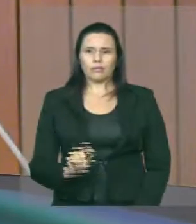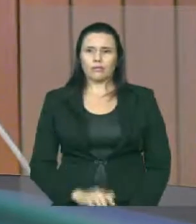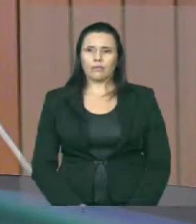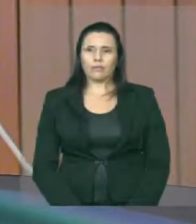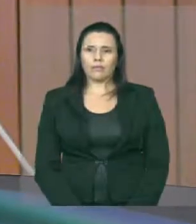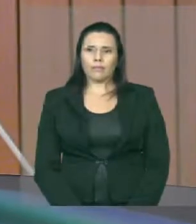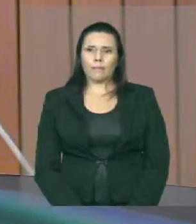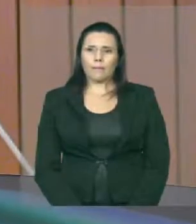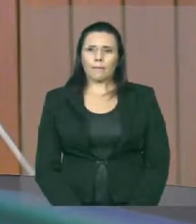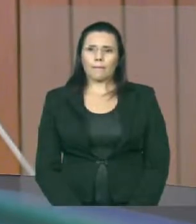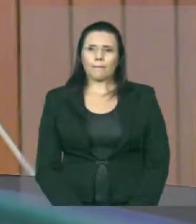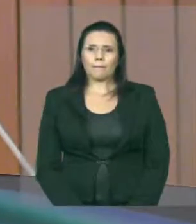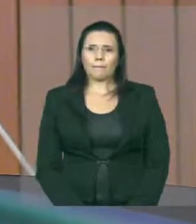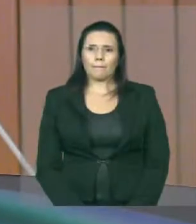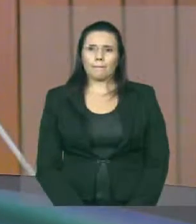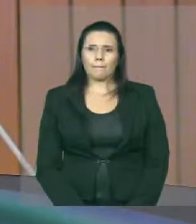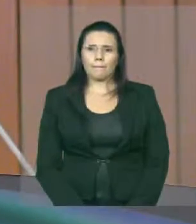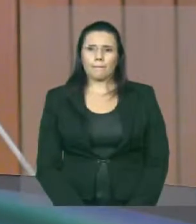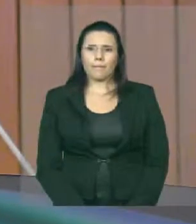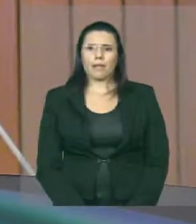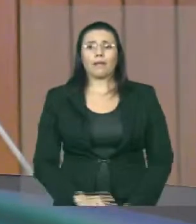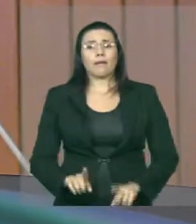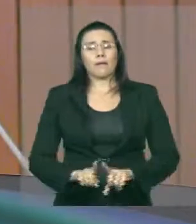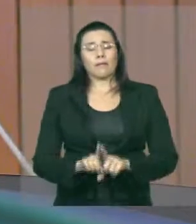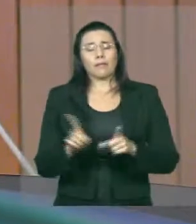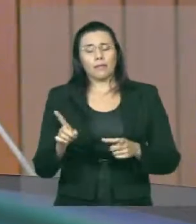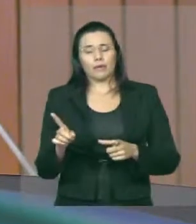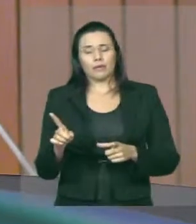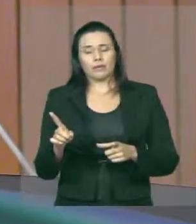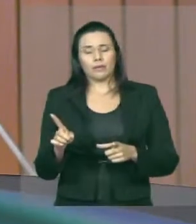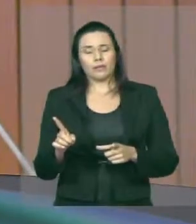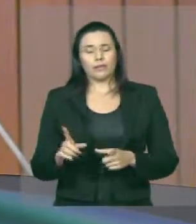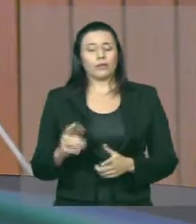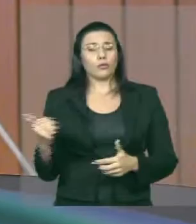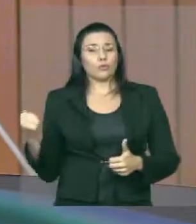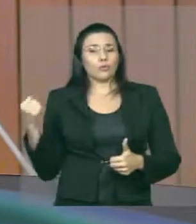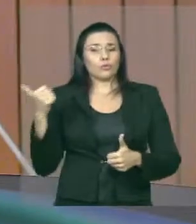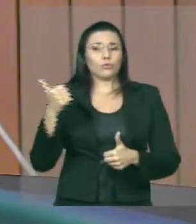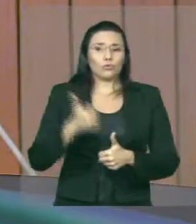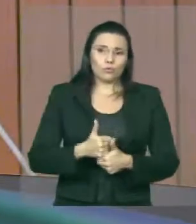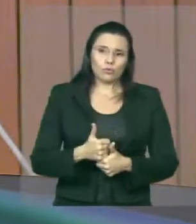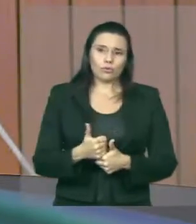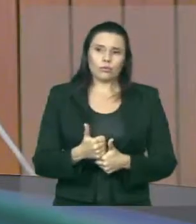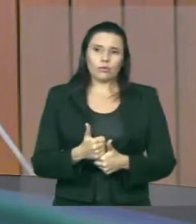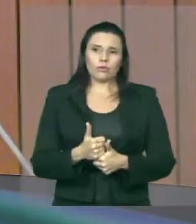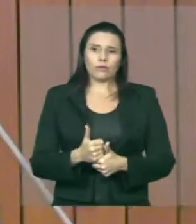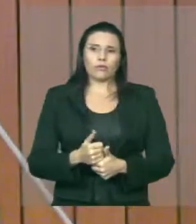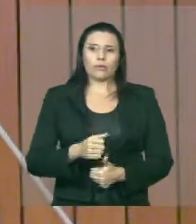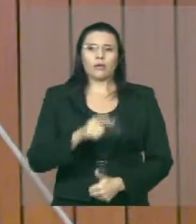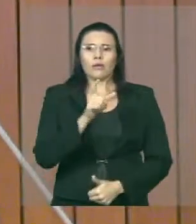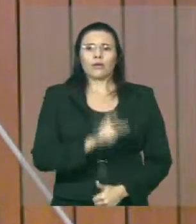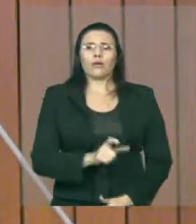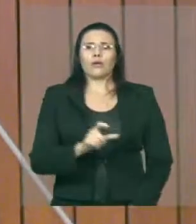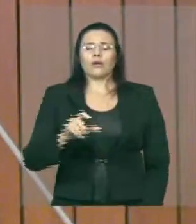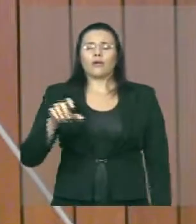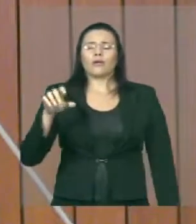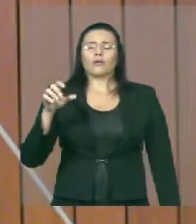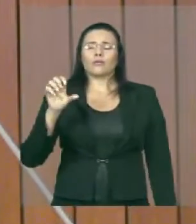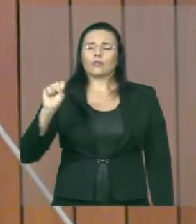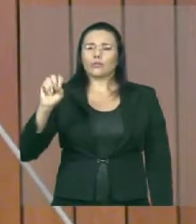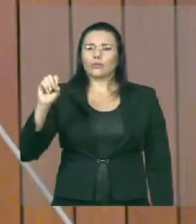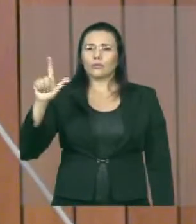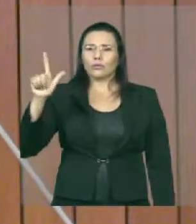transferido simplesmente, está sendo para fazer uma substituição ao soldado 836-14,